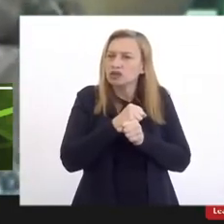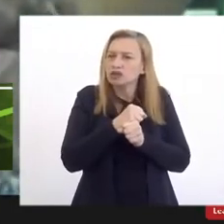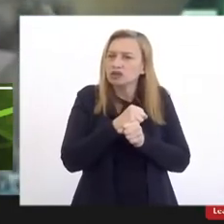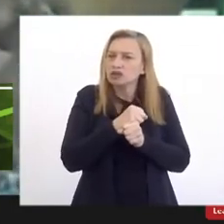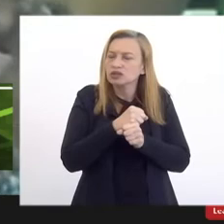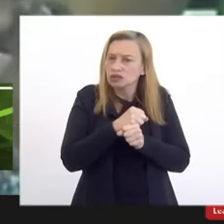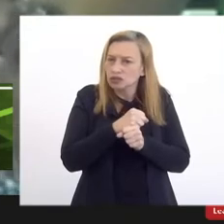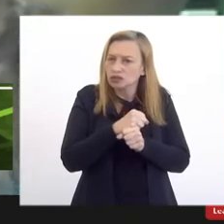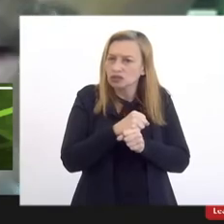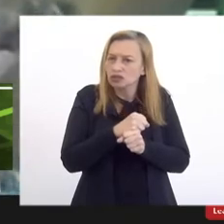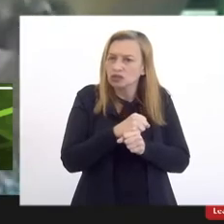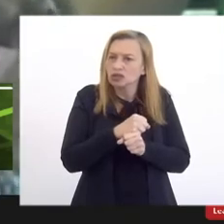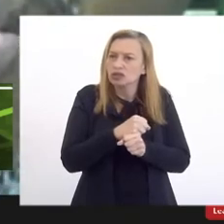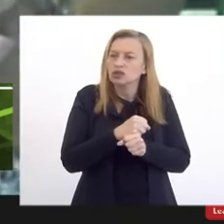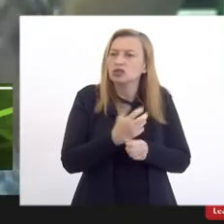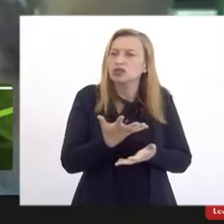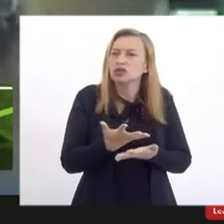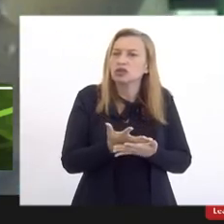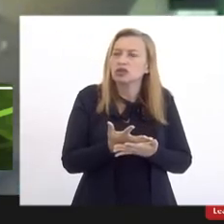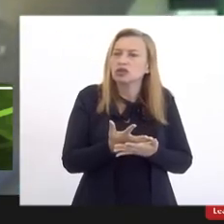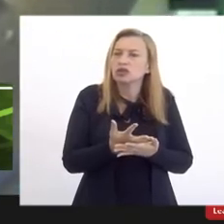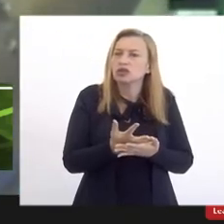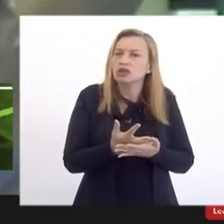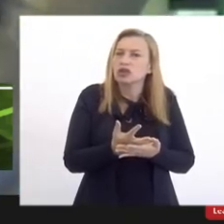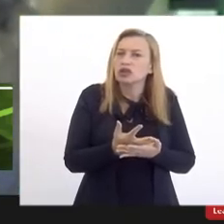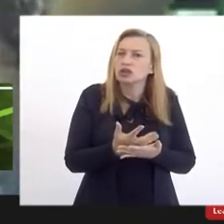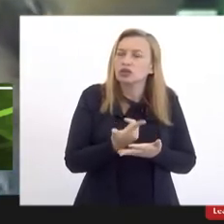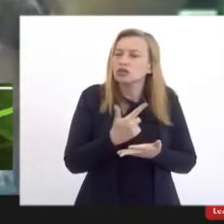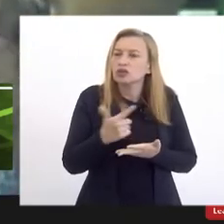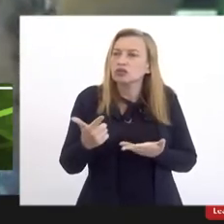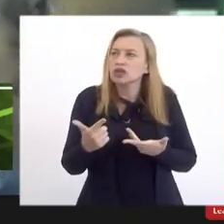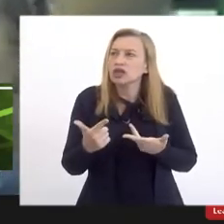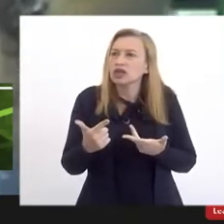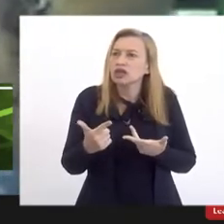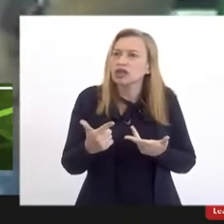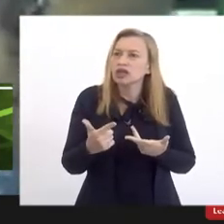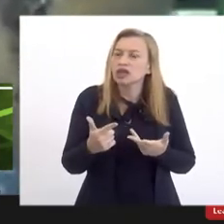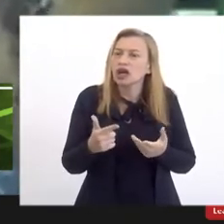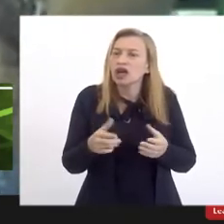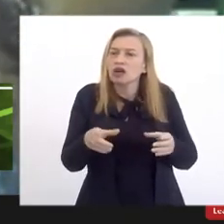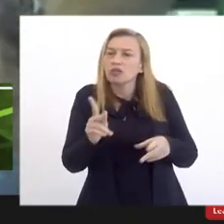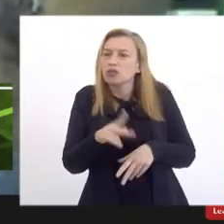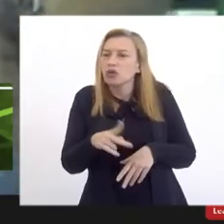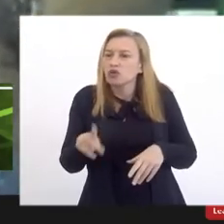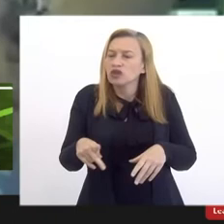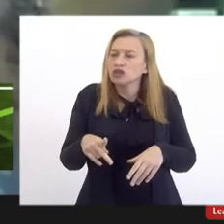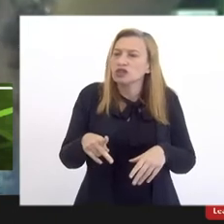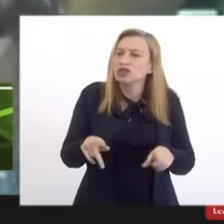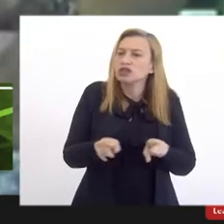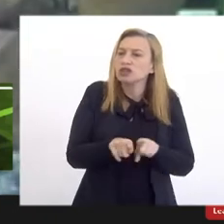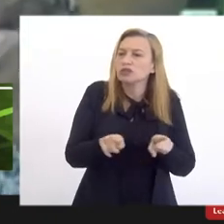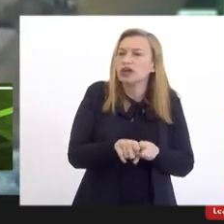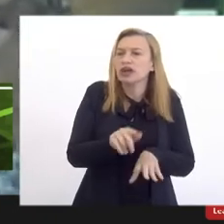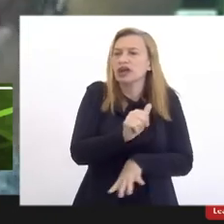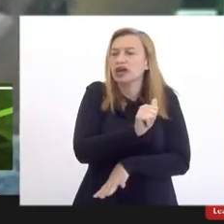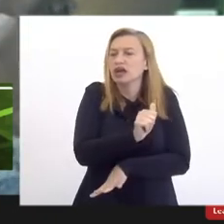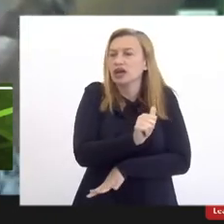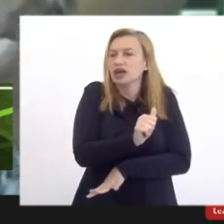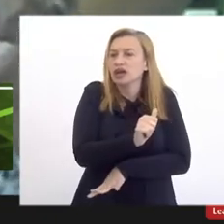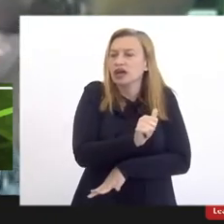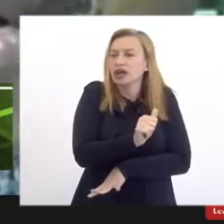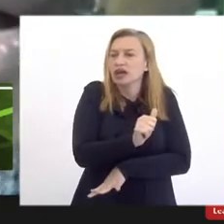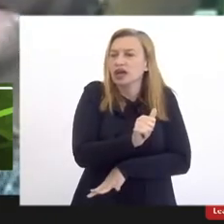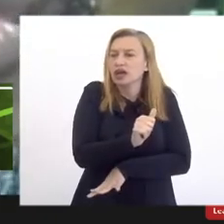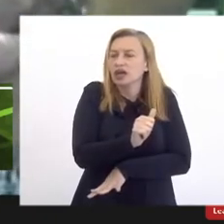estagnação. Quatro anos no qual você não havia nem docente do quadro efetivo, eram